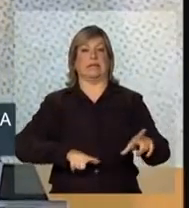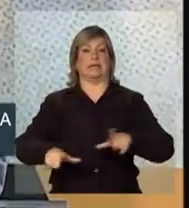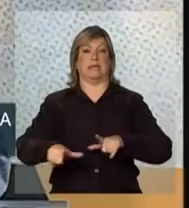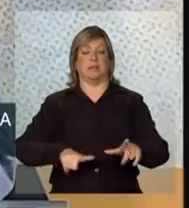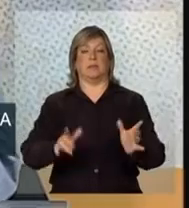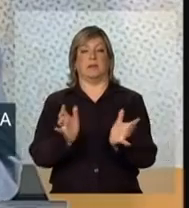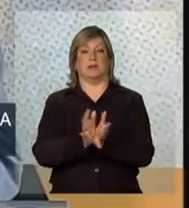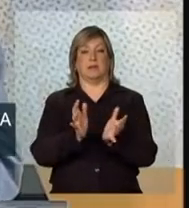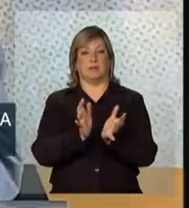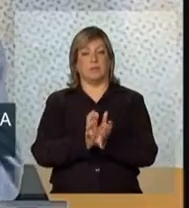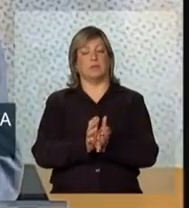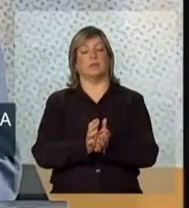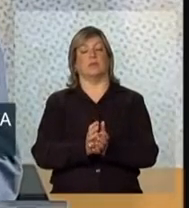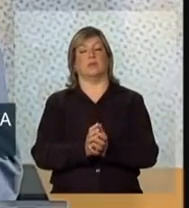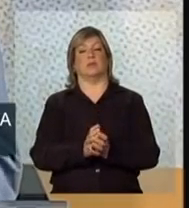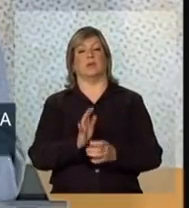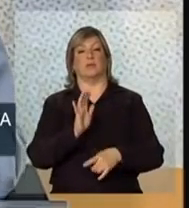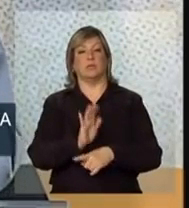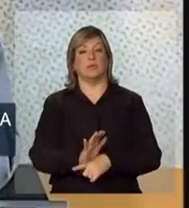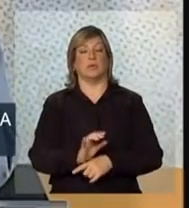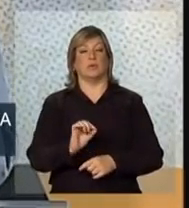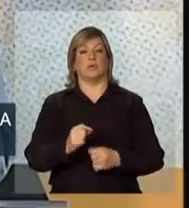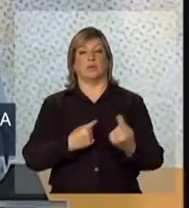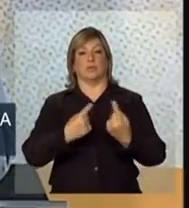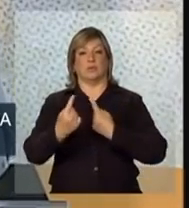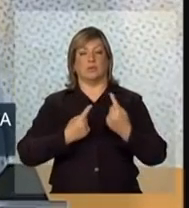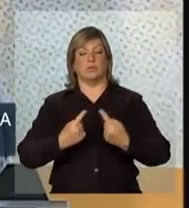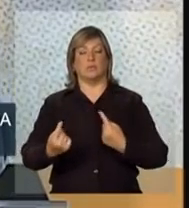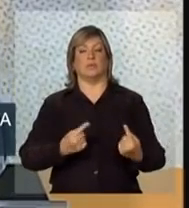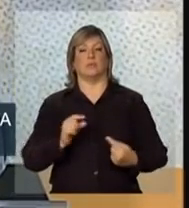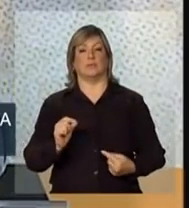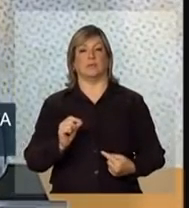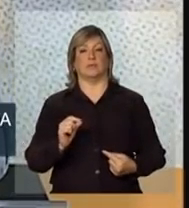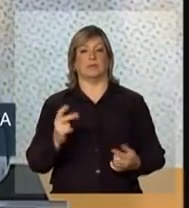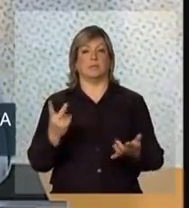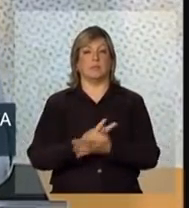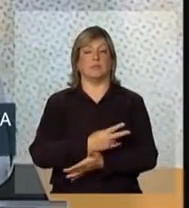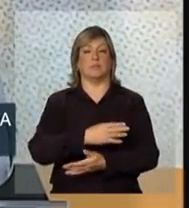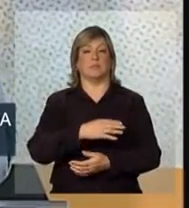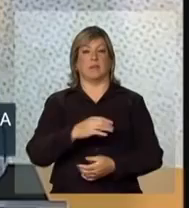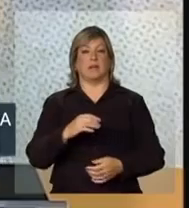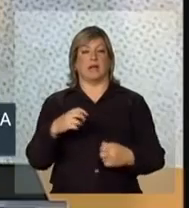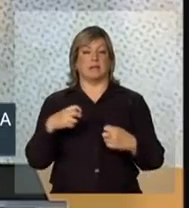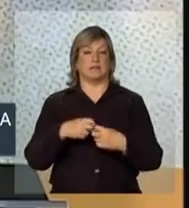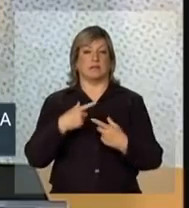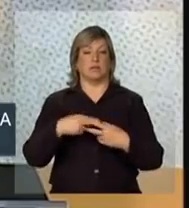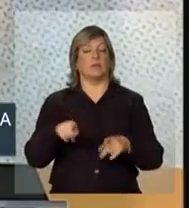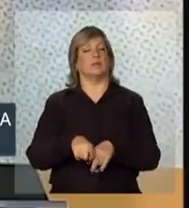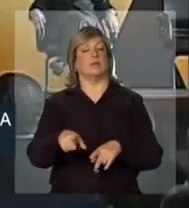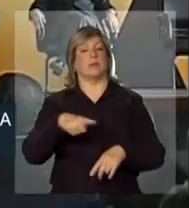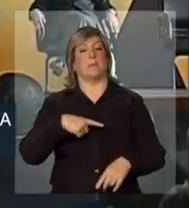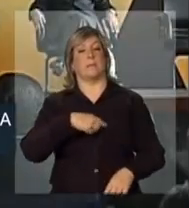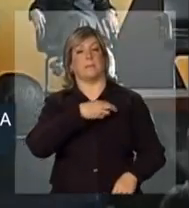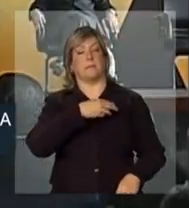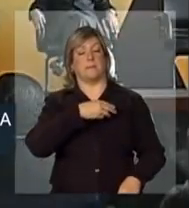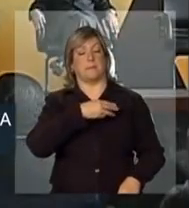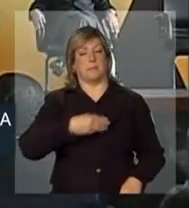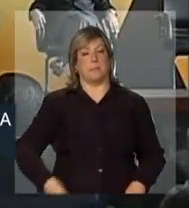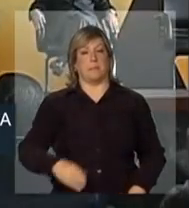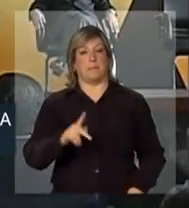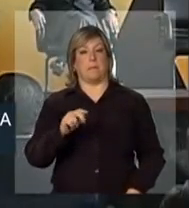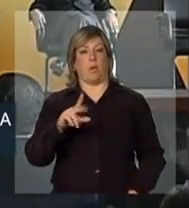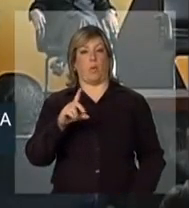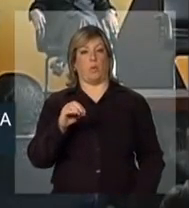mortalidade pelos acidentes de transporte terrestre no Brasil. Senhor Paulo Sérgio, ministro do Estado dos Transportes, também na pessoa de quem eu